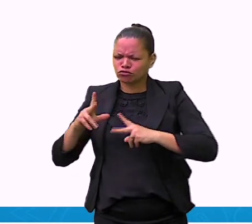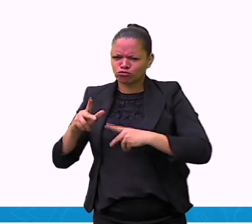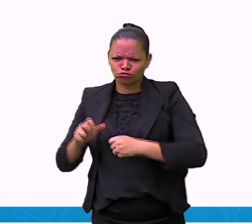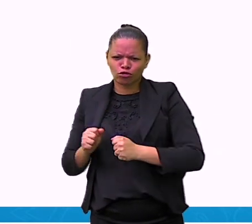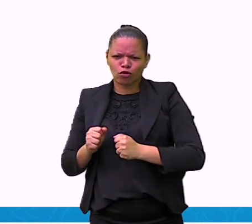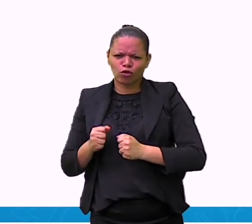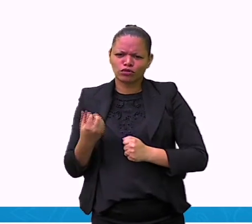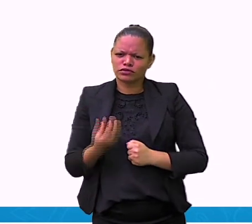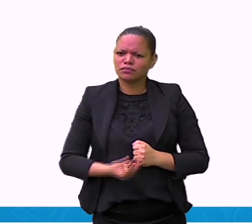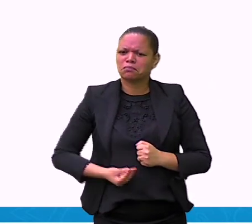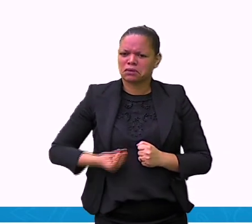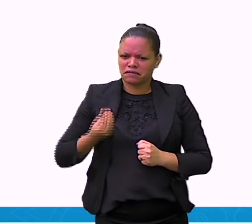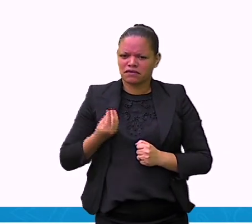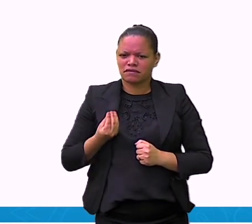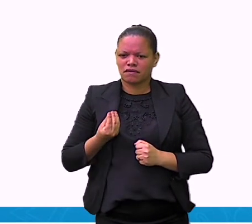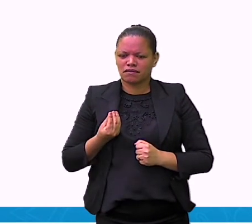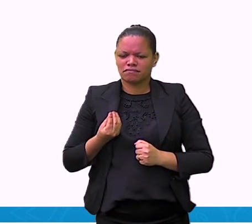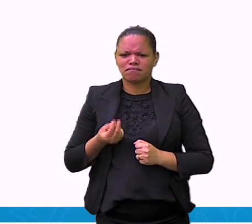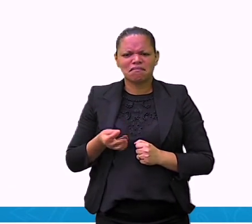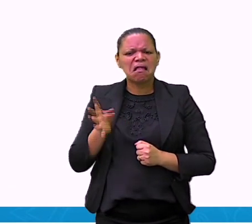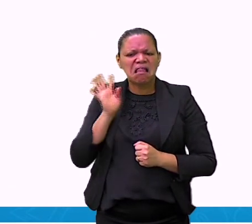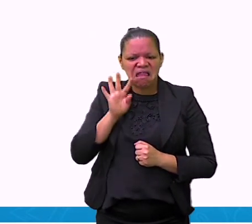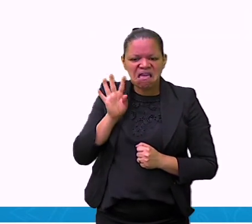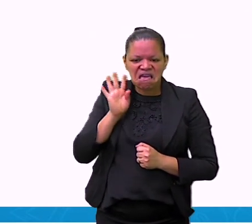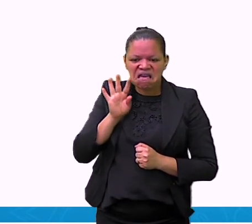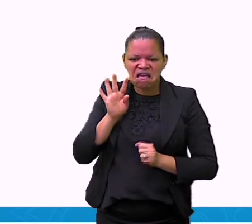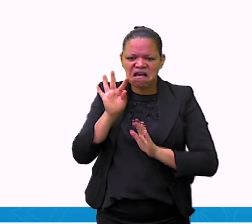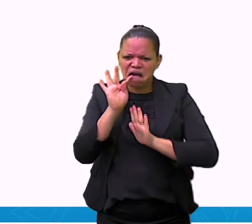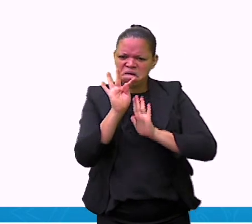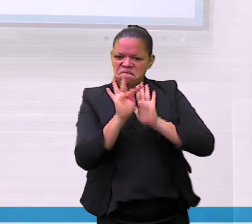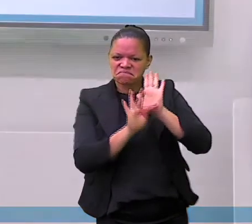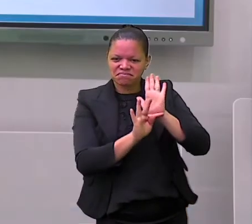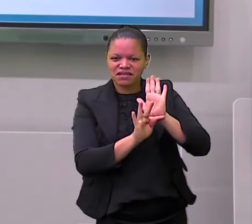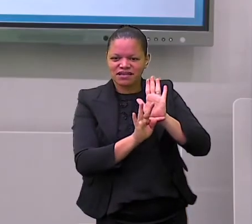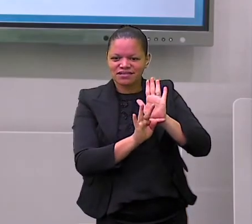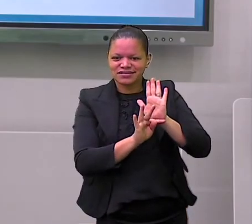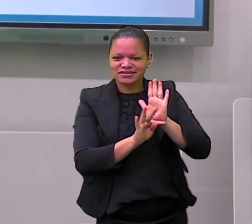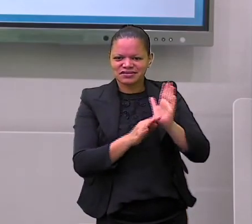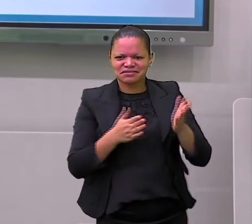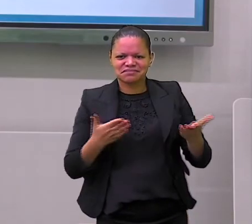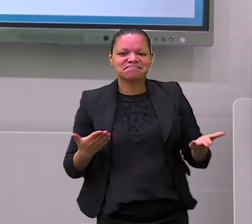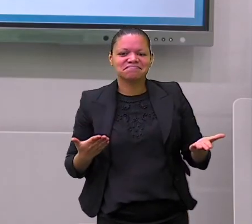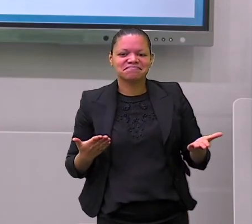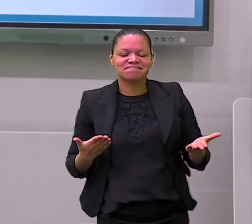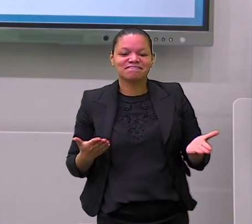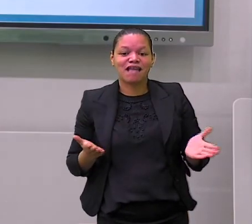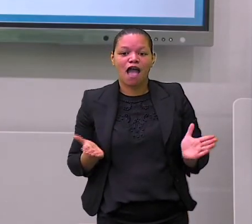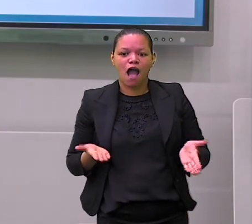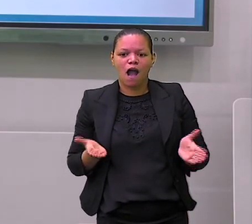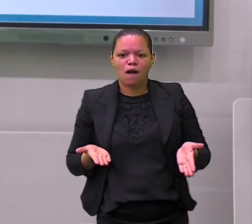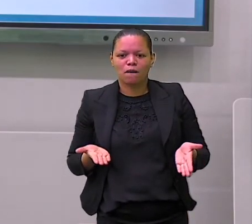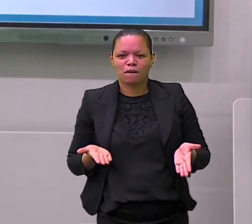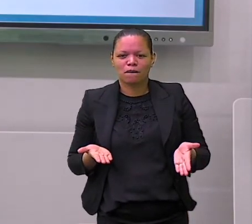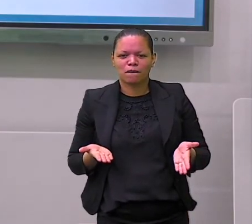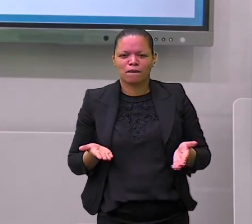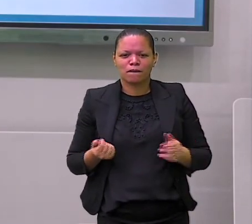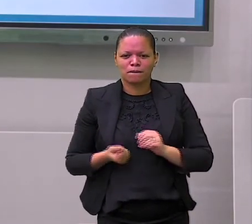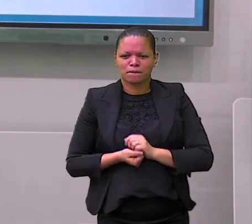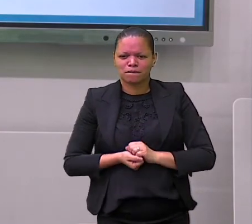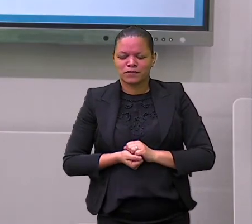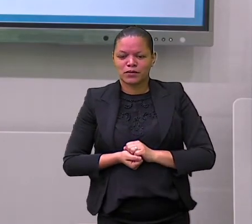Legal esse texto, não é mesmo? Muito bem. Agora, eu coloquei aí embaixo, como eu disse para vocês,